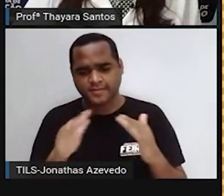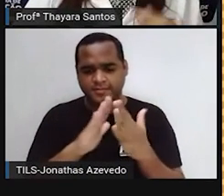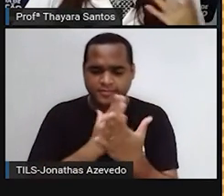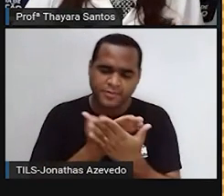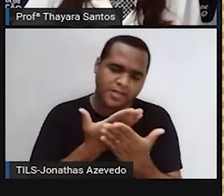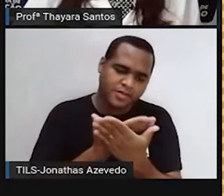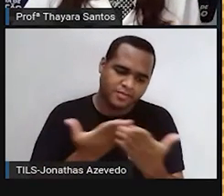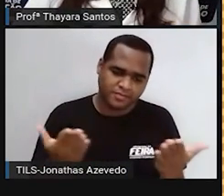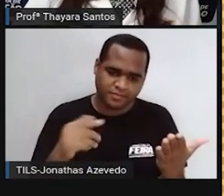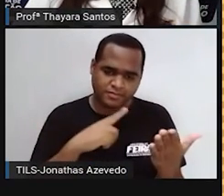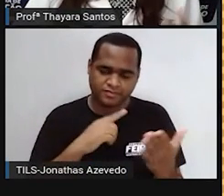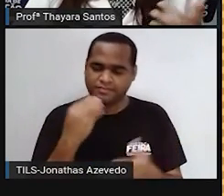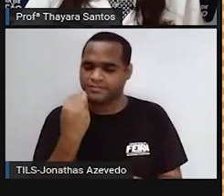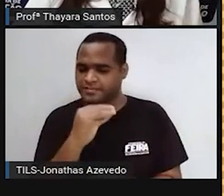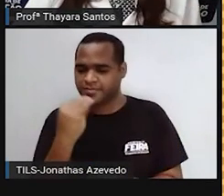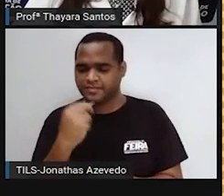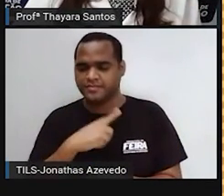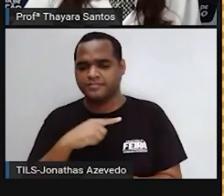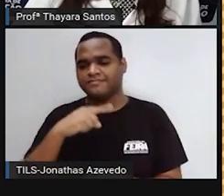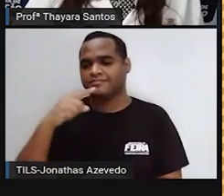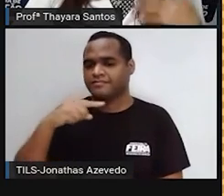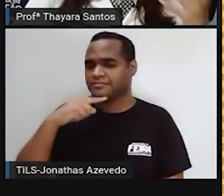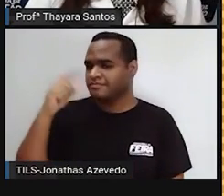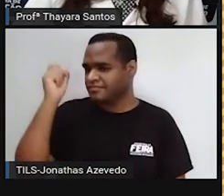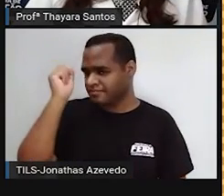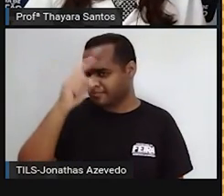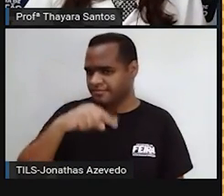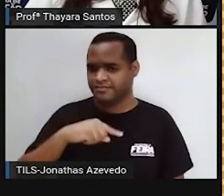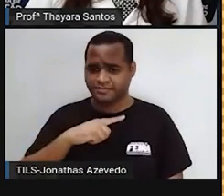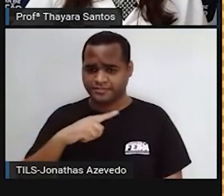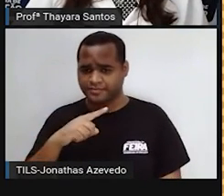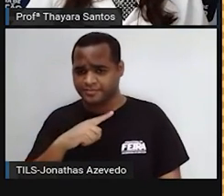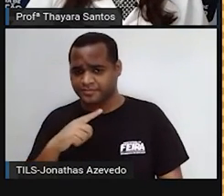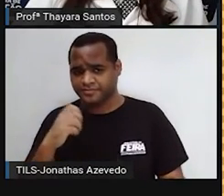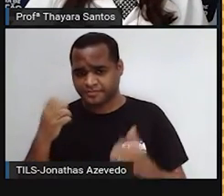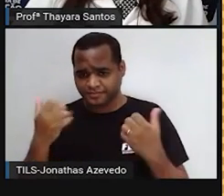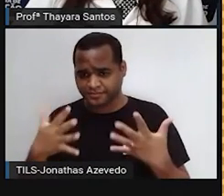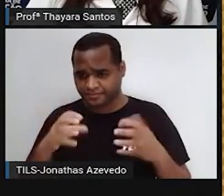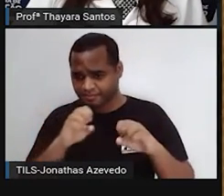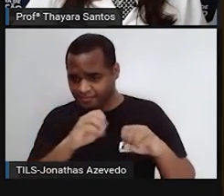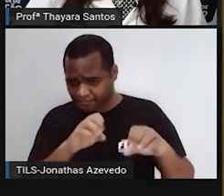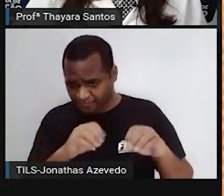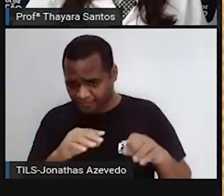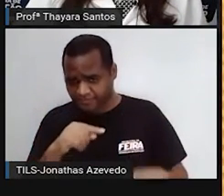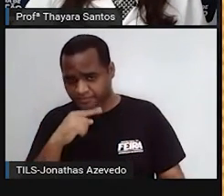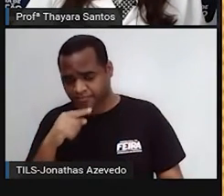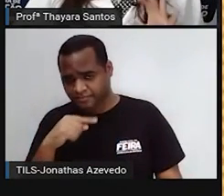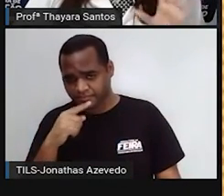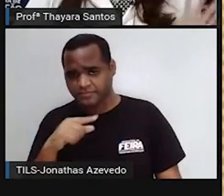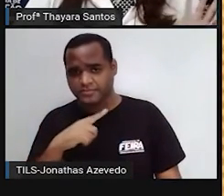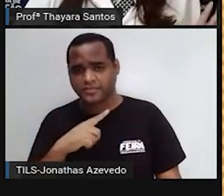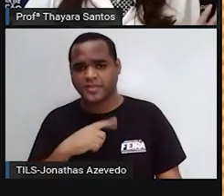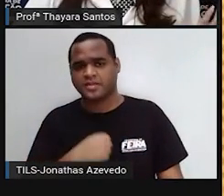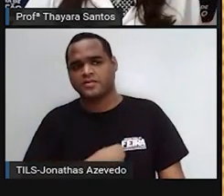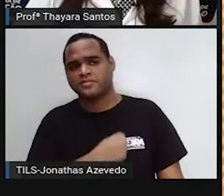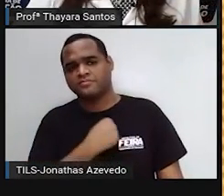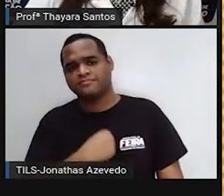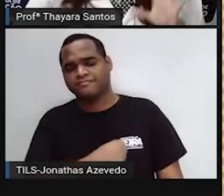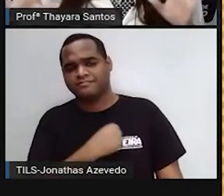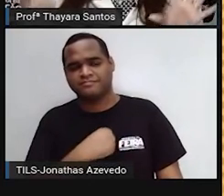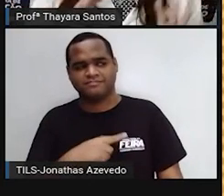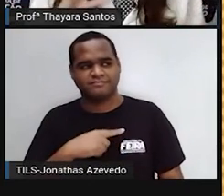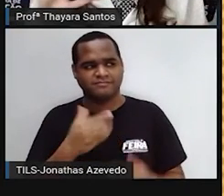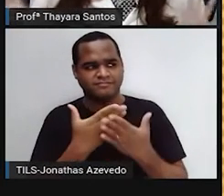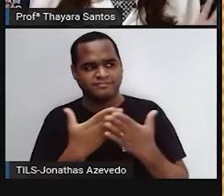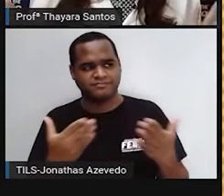vocês. Aproveitem esse momento para tirar dúvidas que tenham ficado aí durante a nossa aula. Eu vou morrer de saudade de vocês,